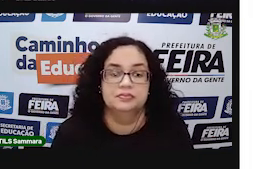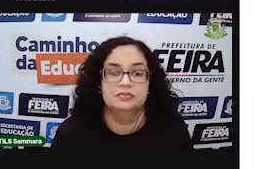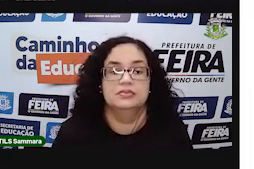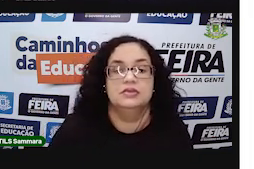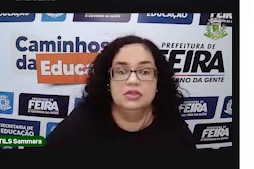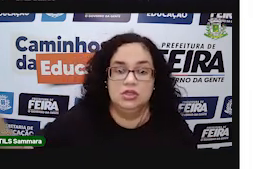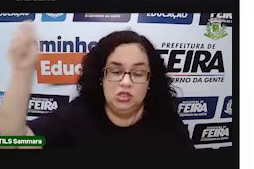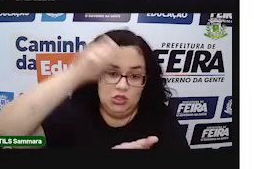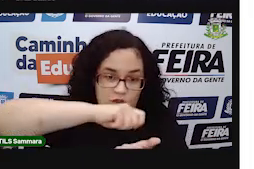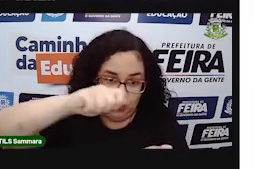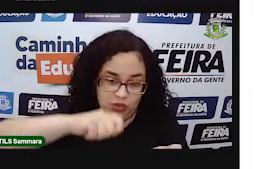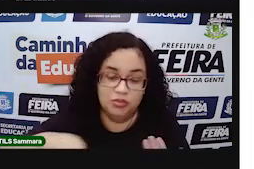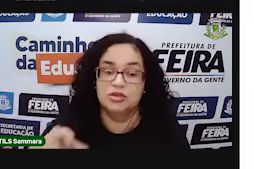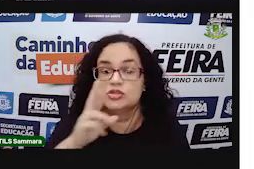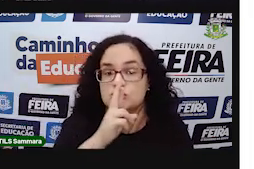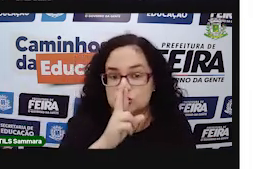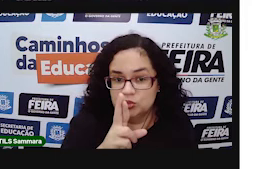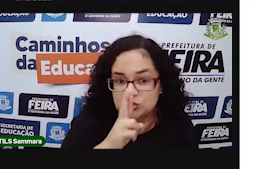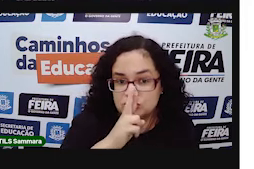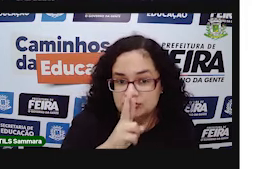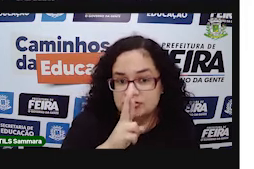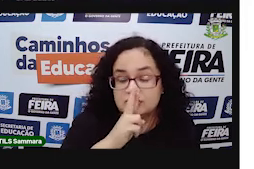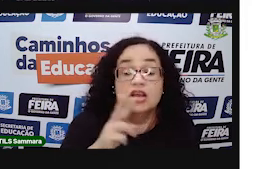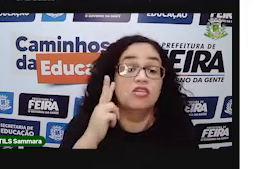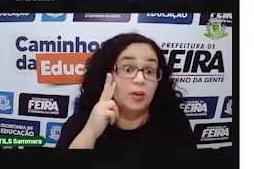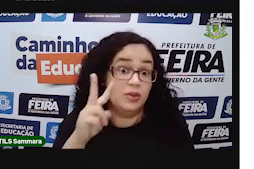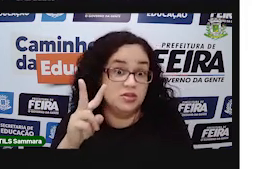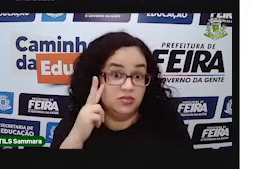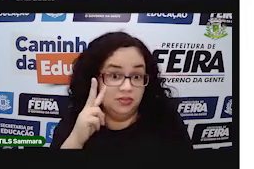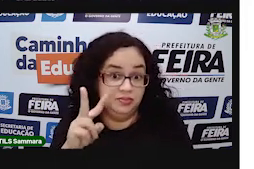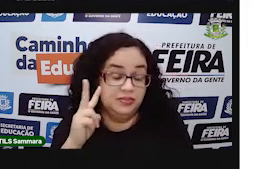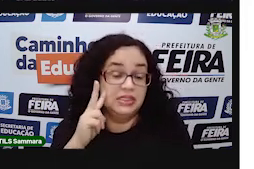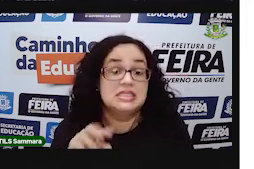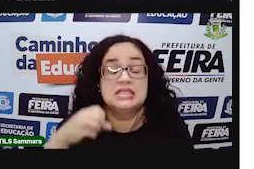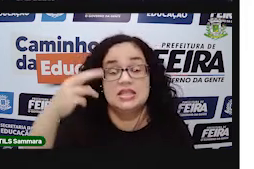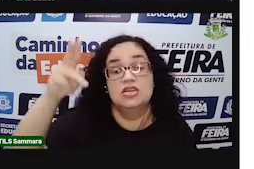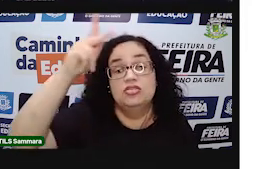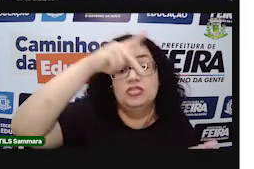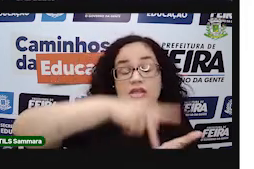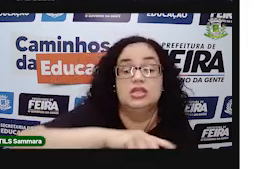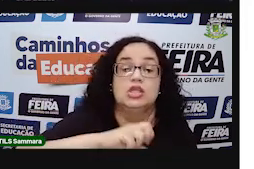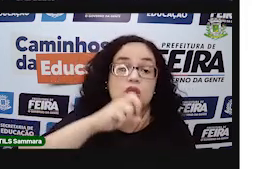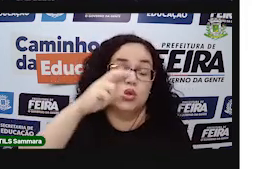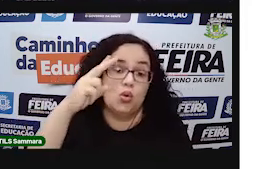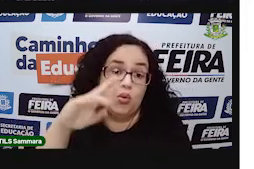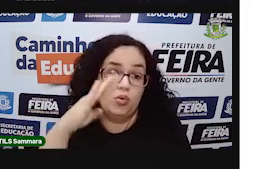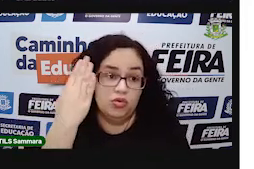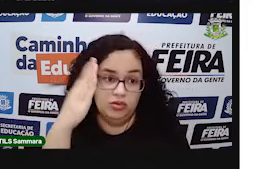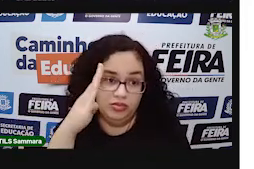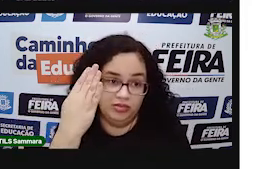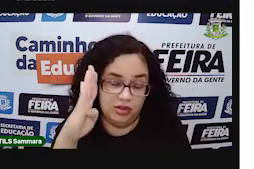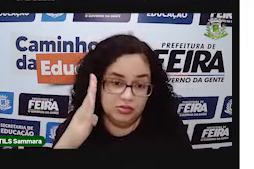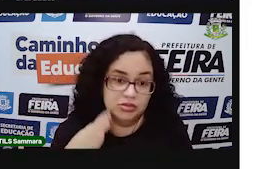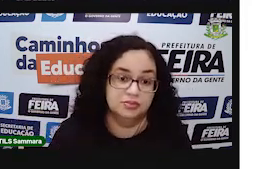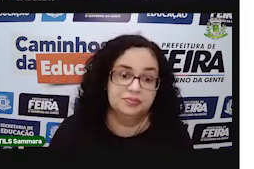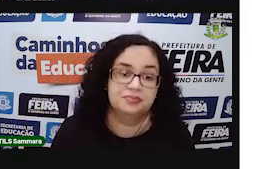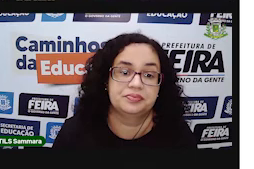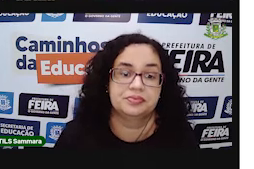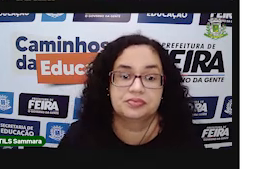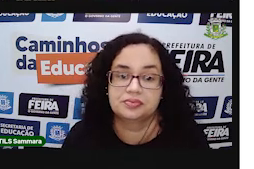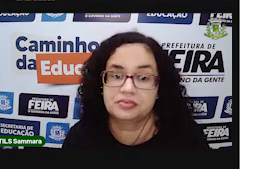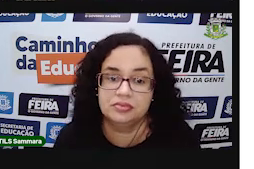Anotou a sua resposta? Vamos verificar se é verdadeiro ou se é falso.